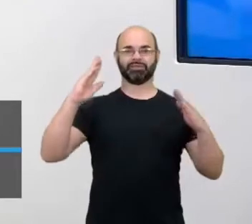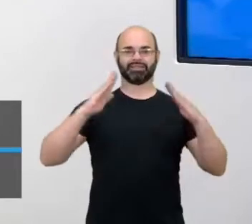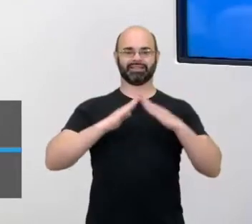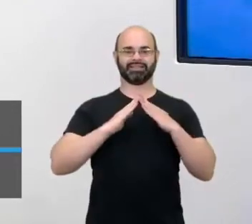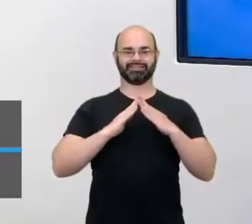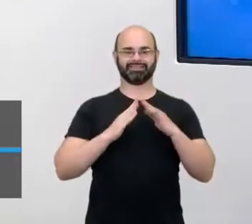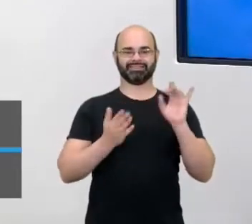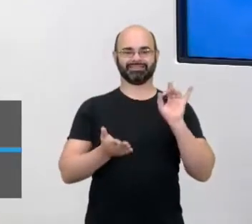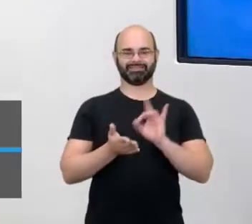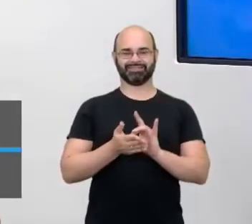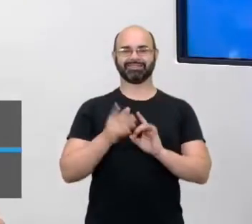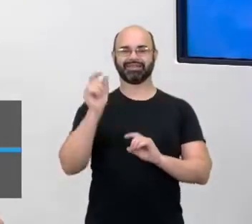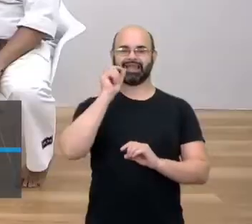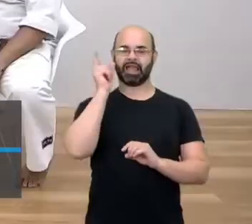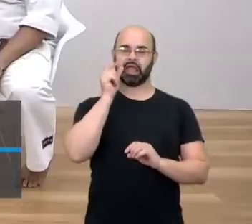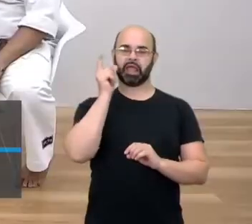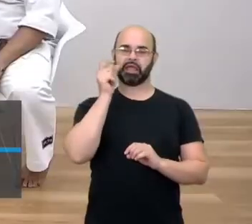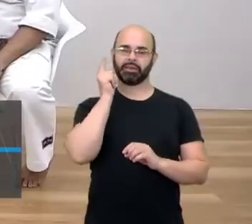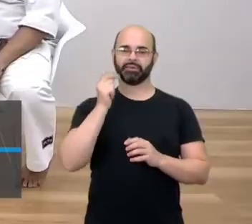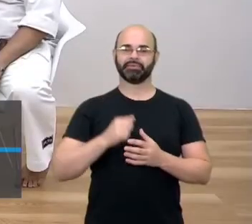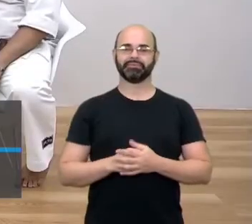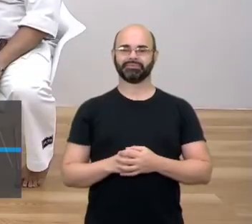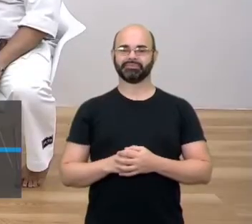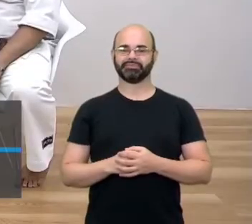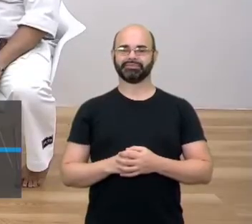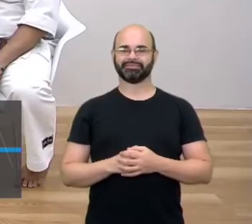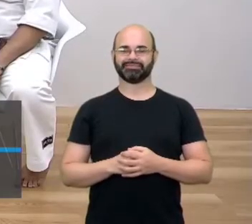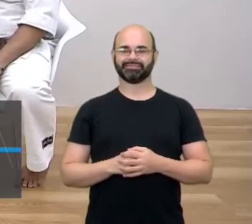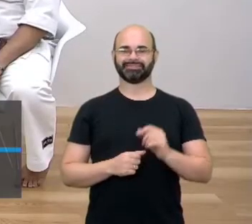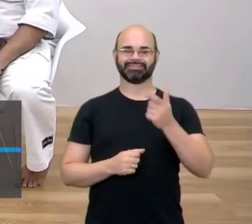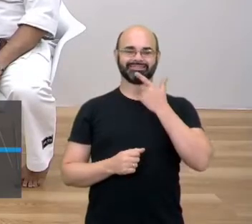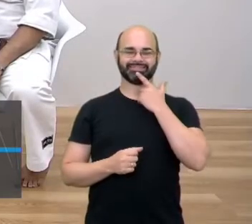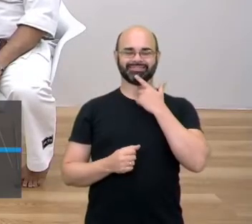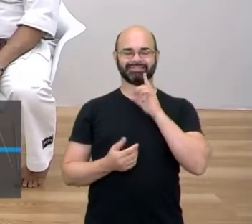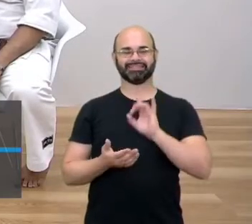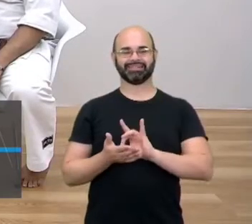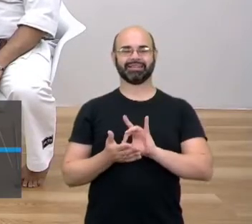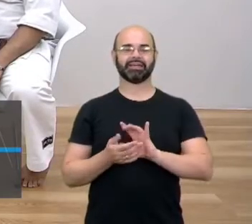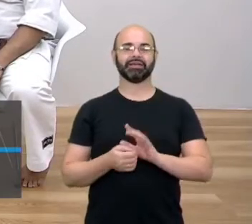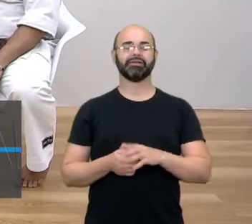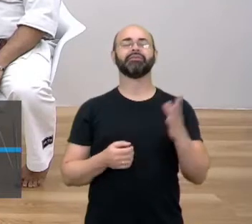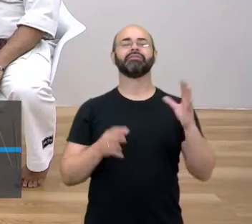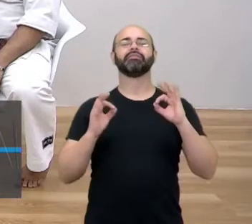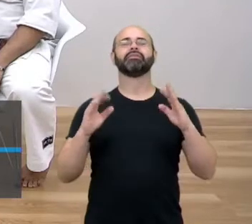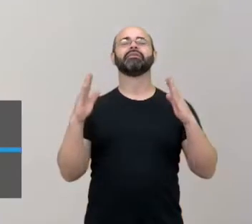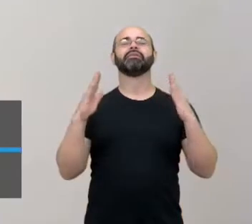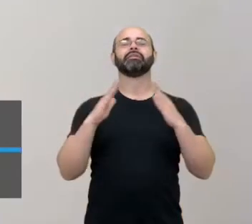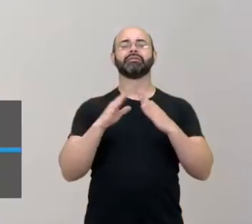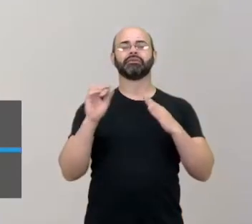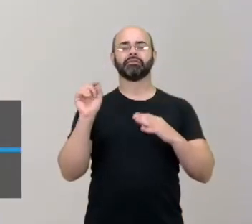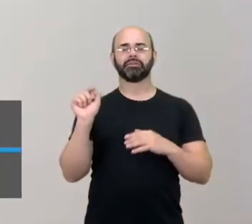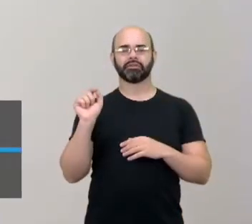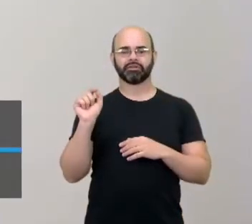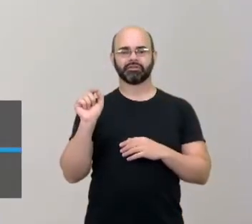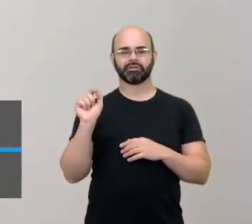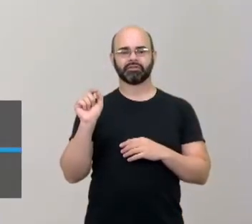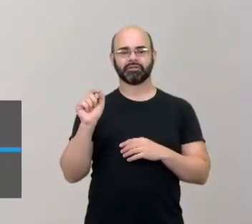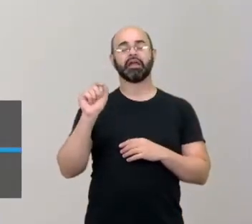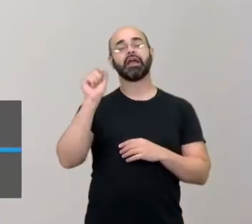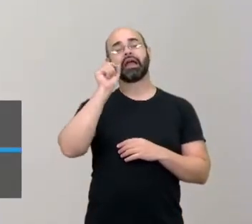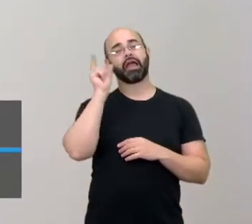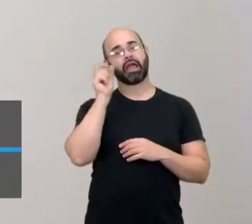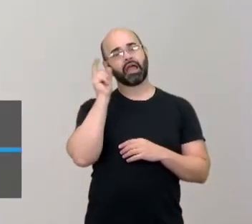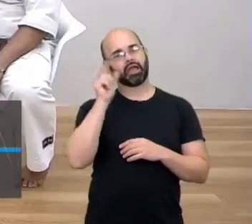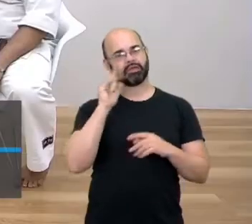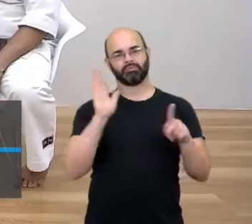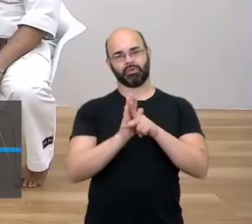mentira, que o dono são os gatos. Verdade. A gente só mora. Quem que mora? Vocês ou o gato? A gente tá lá, mas a casa é dos